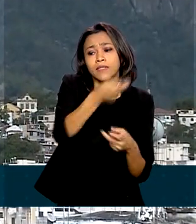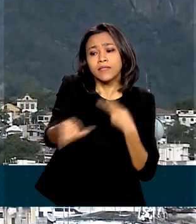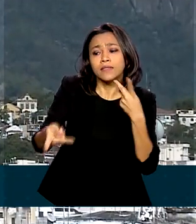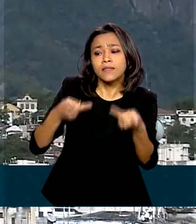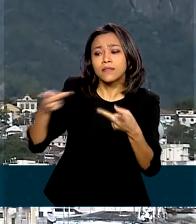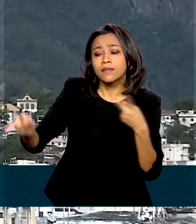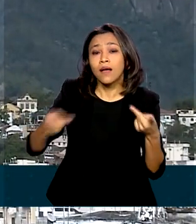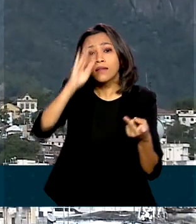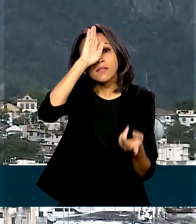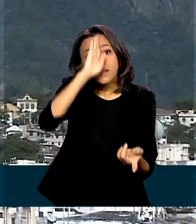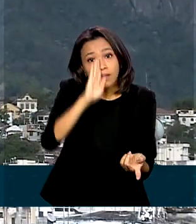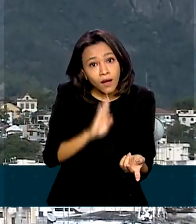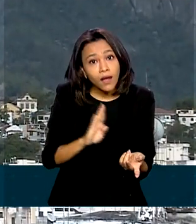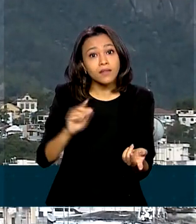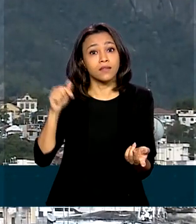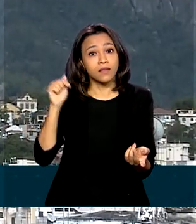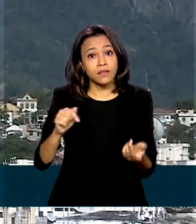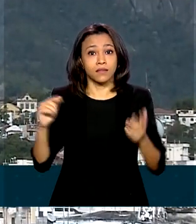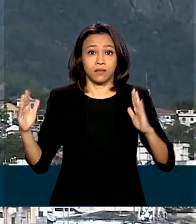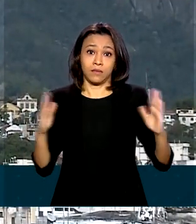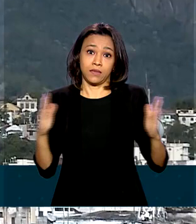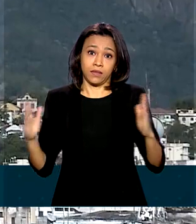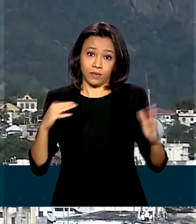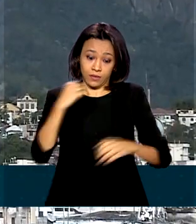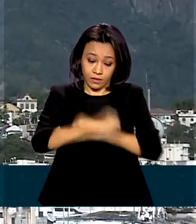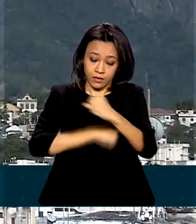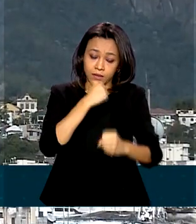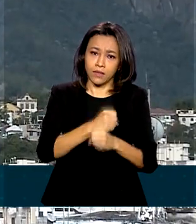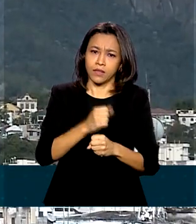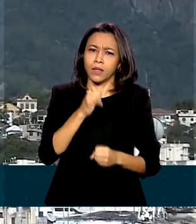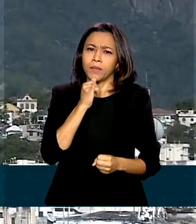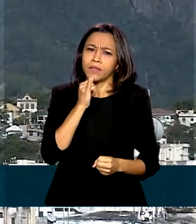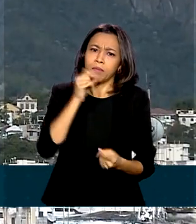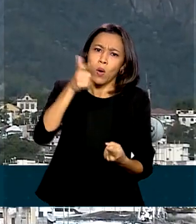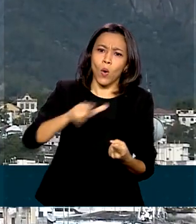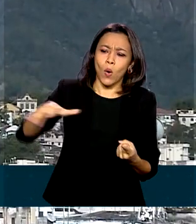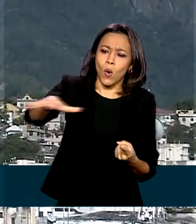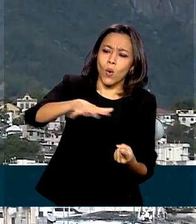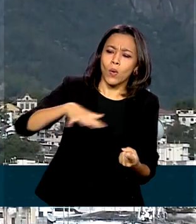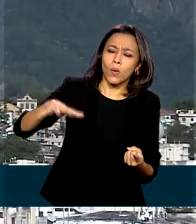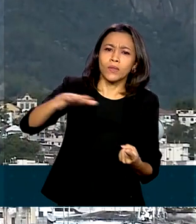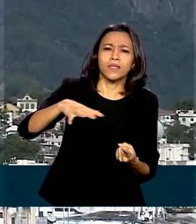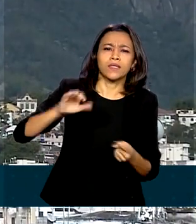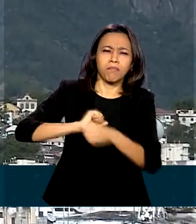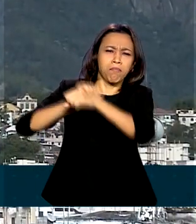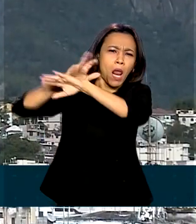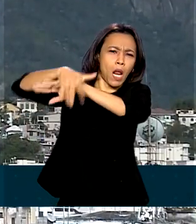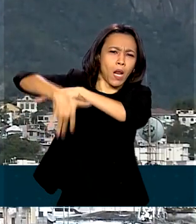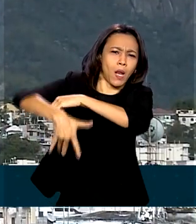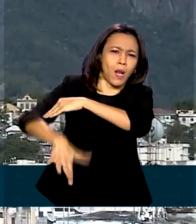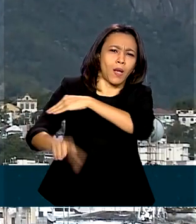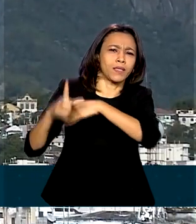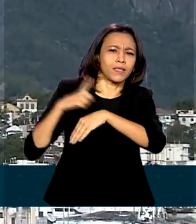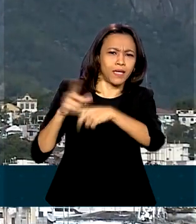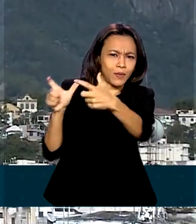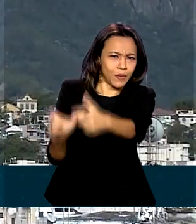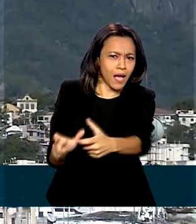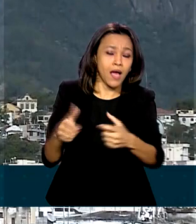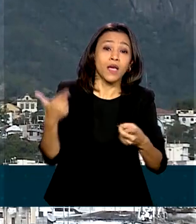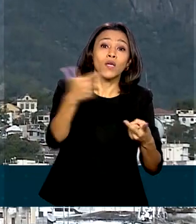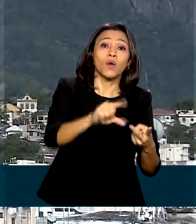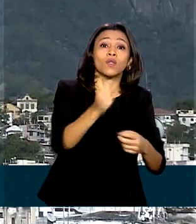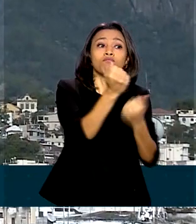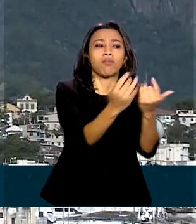de forma gratuita durante todo o ano, como, por exemplo, as paineiras, onde existem diversas cachoeiras. E também a Floresta da